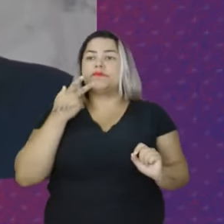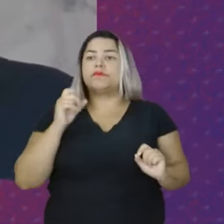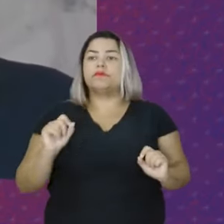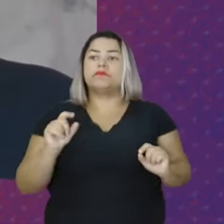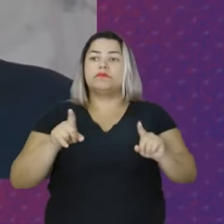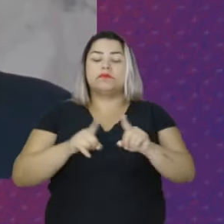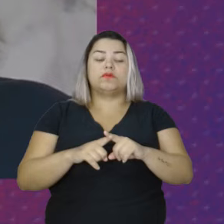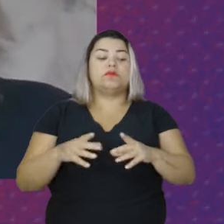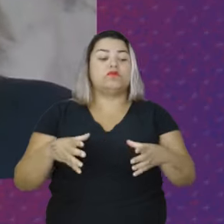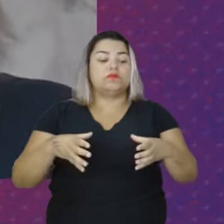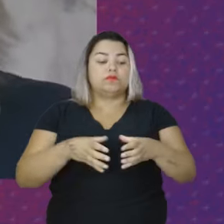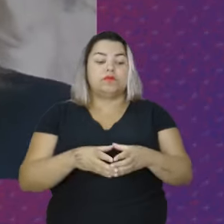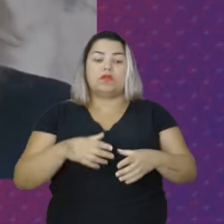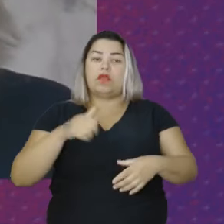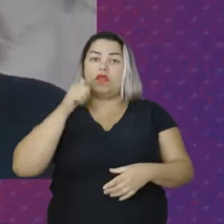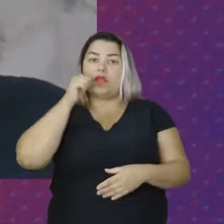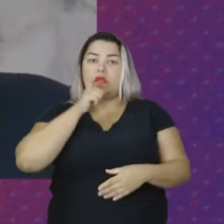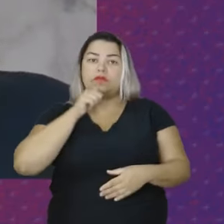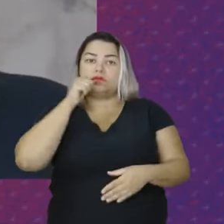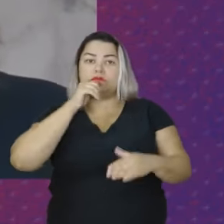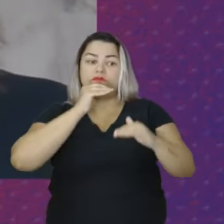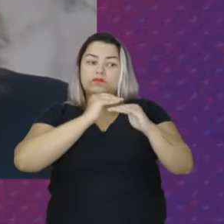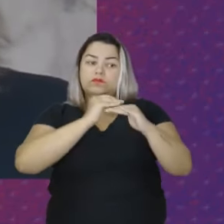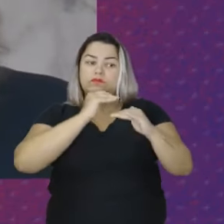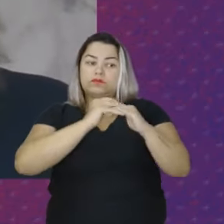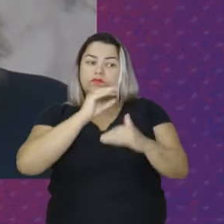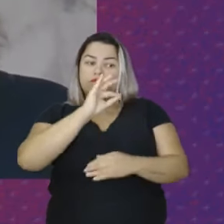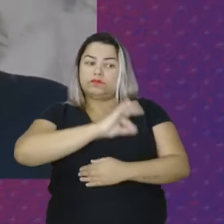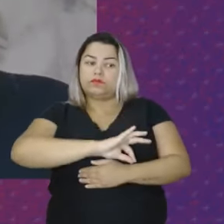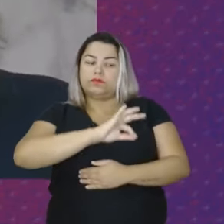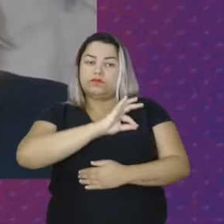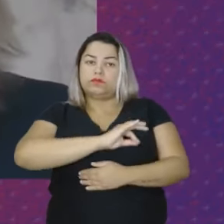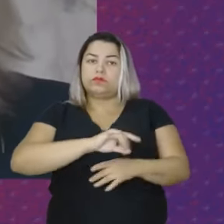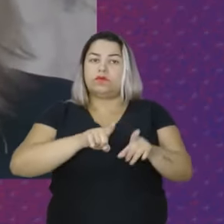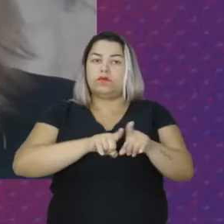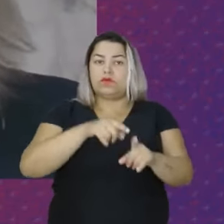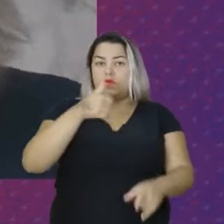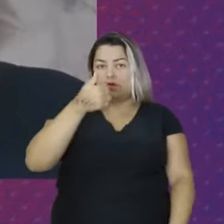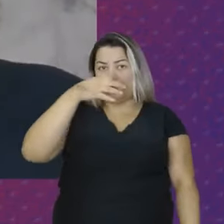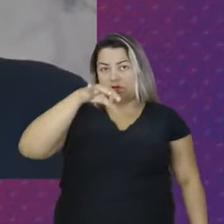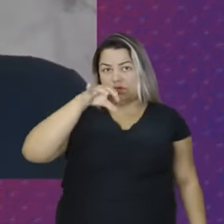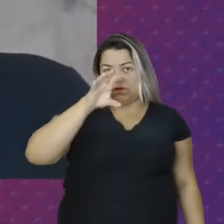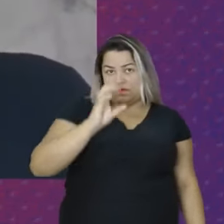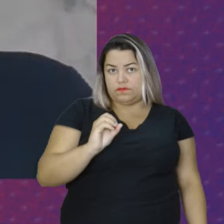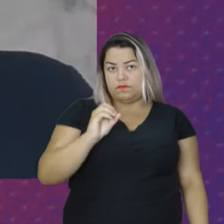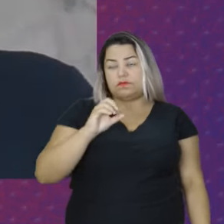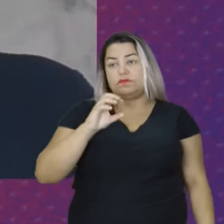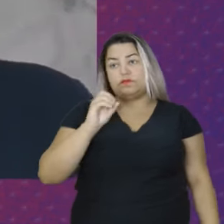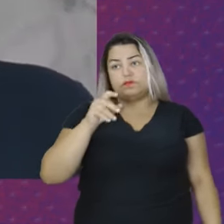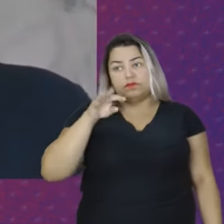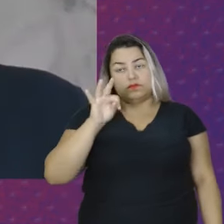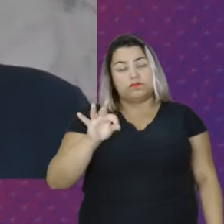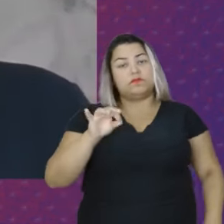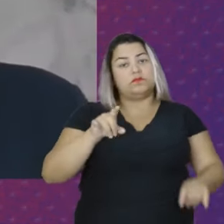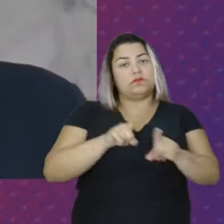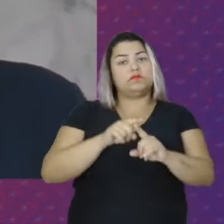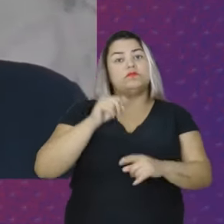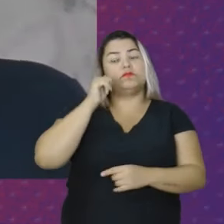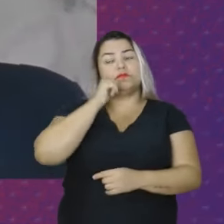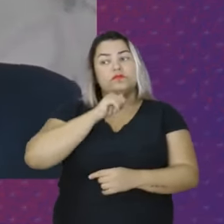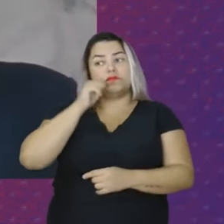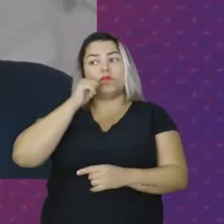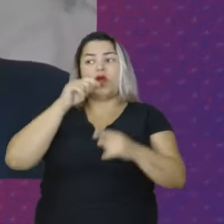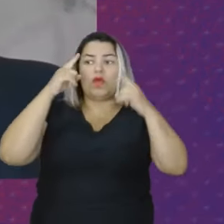conjunto das mulheres A igualdade salarial e a Convenção 190 da OIT E também para as mulheres em situação de